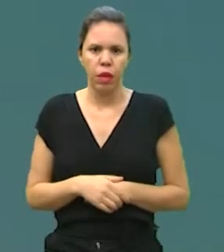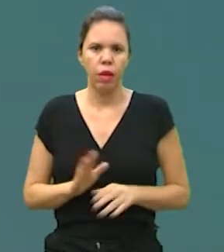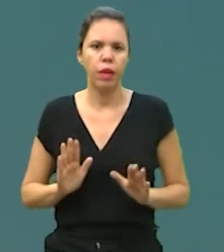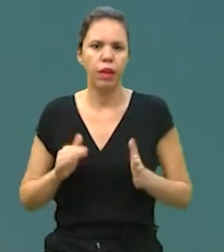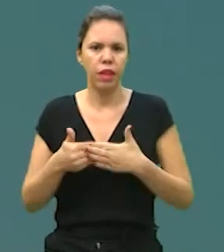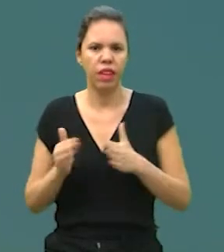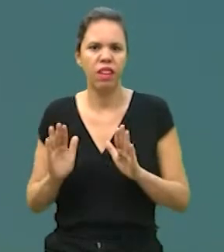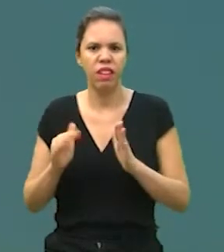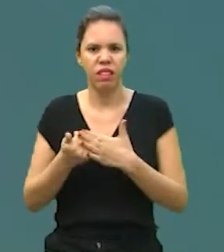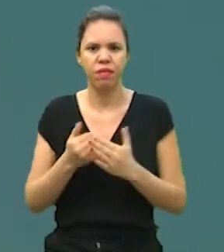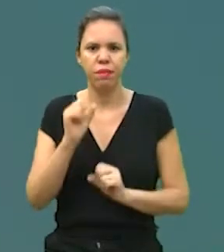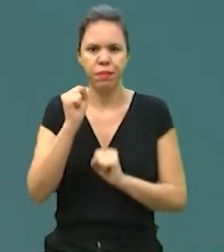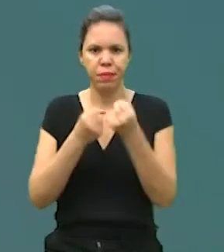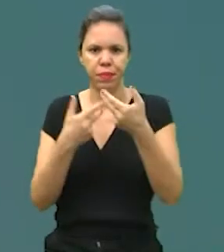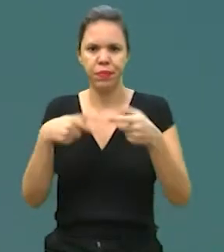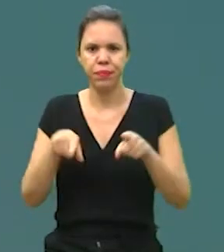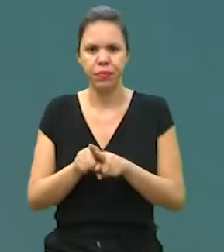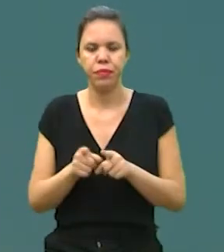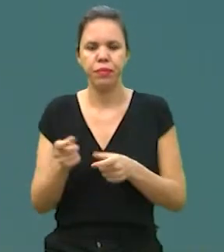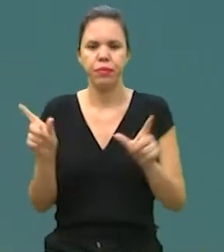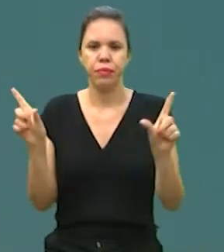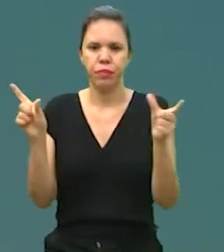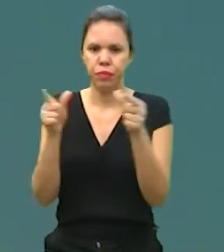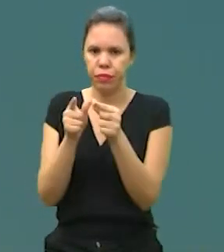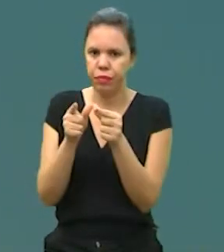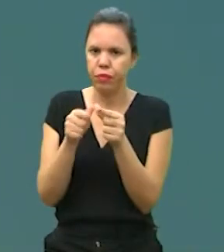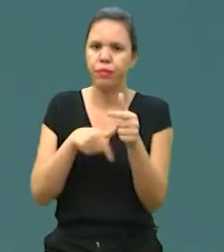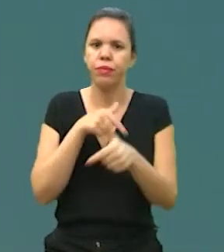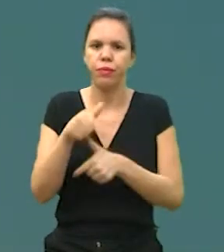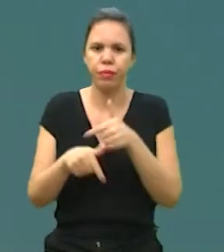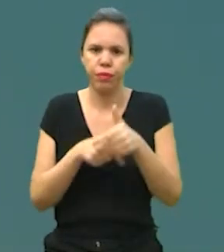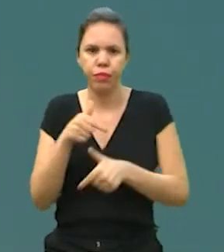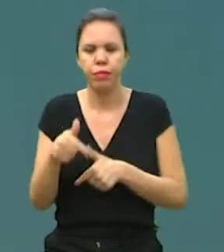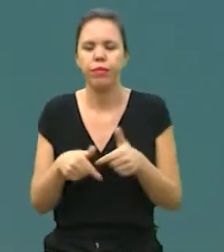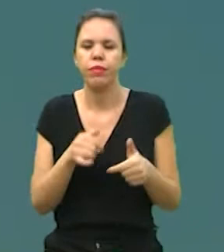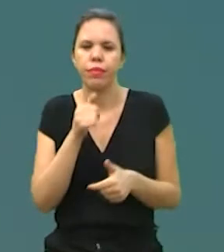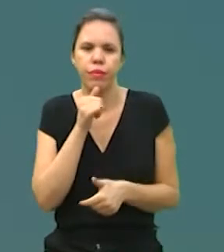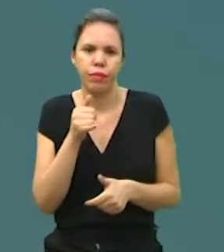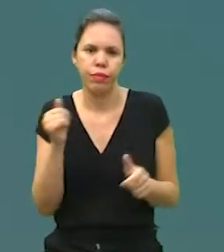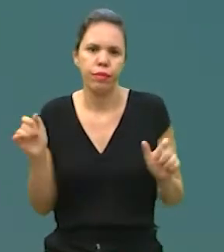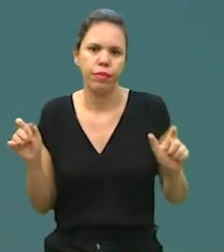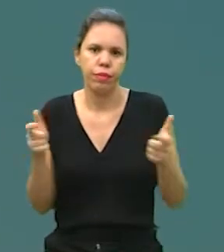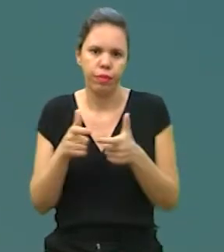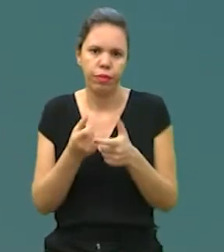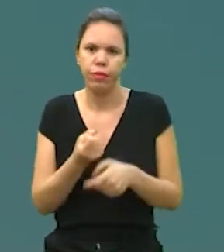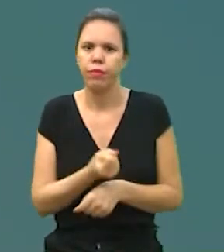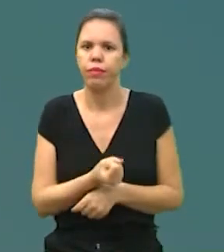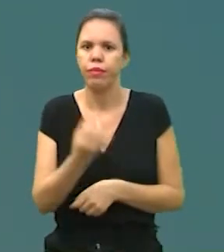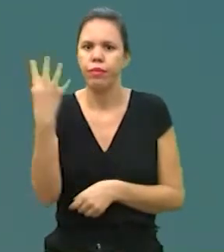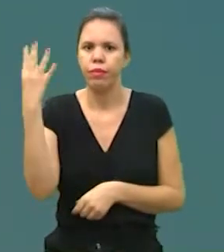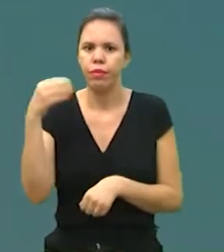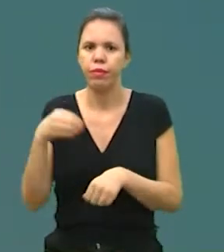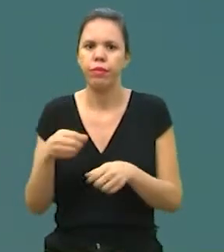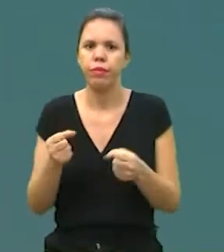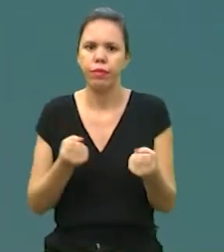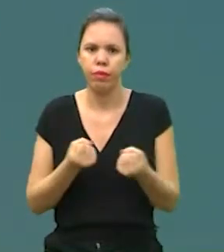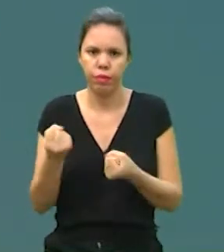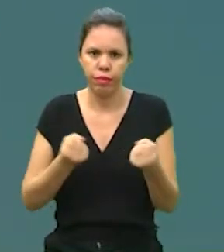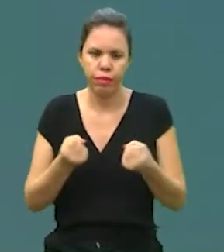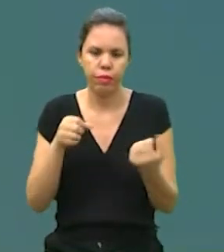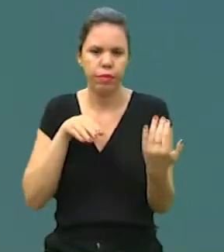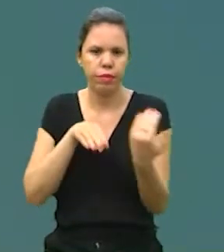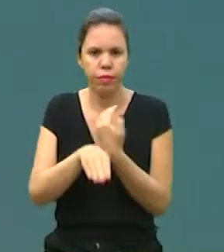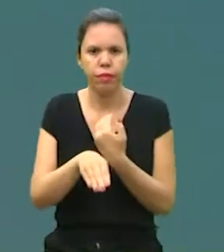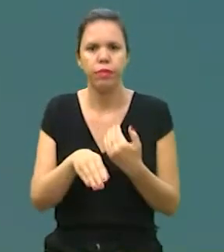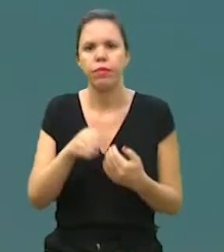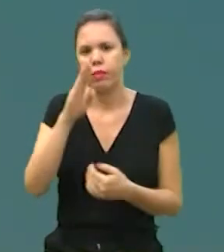fechamento de algumas indústrias, até a diminuição do trabalho, com a diminuição da quantidade de transportes,